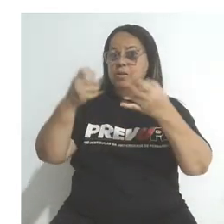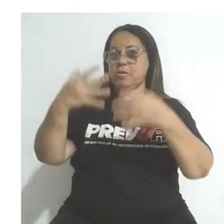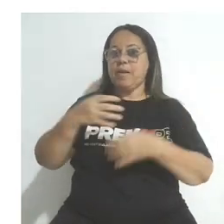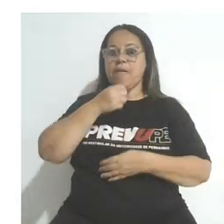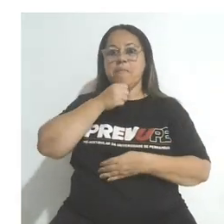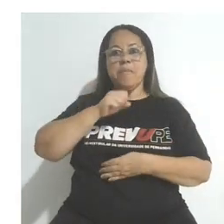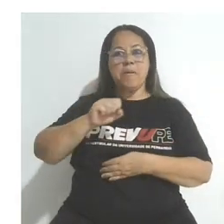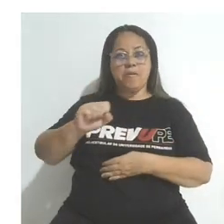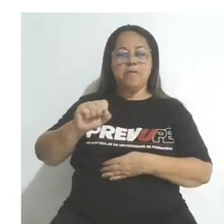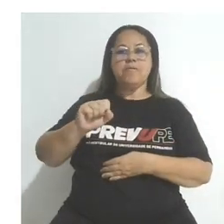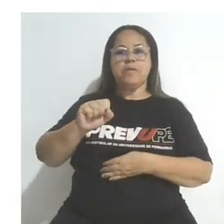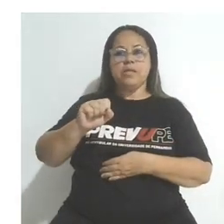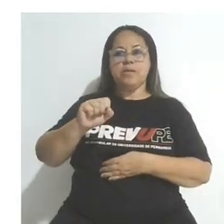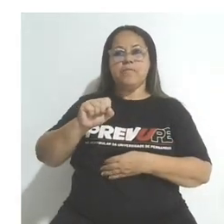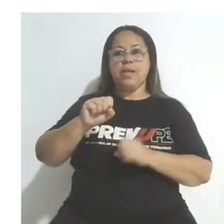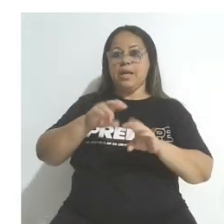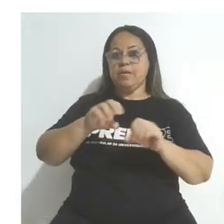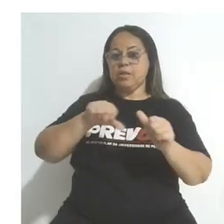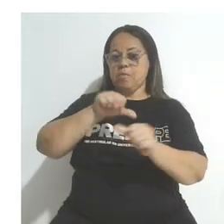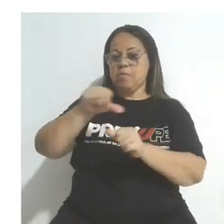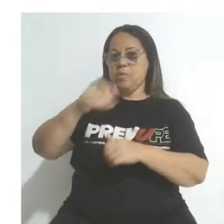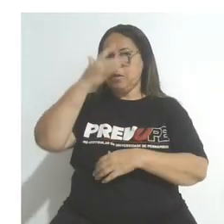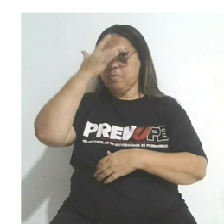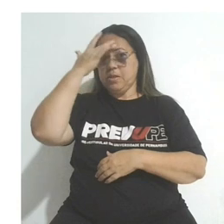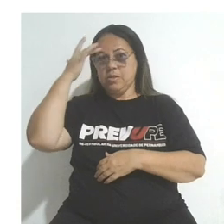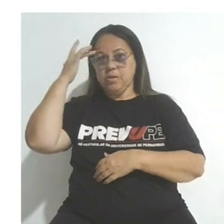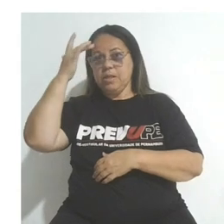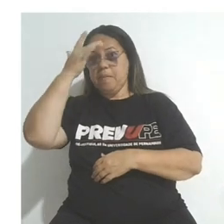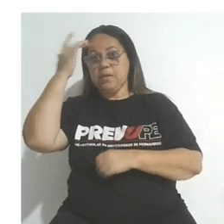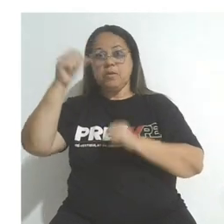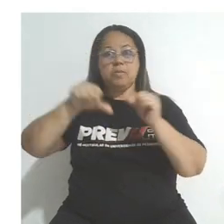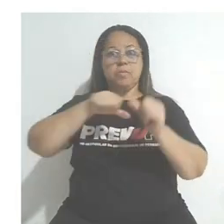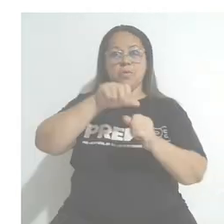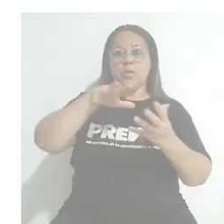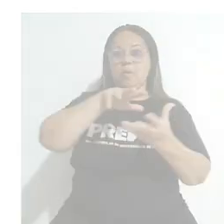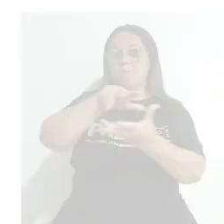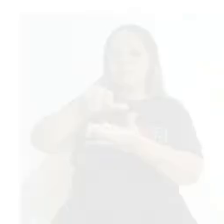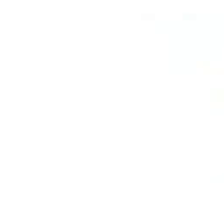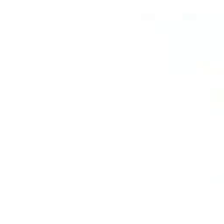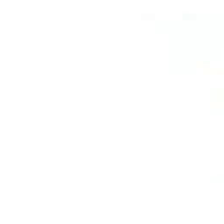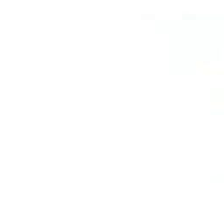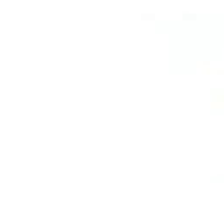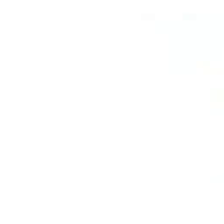como dizia Paulo Freire, a educação muda pessoas e pessoas mudam o mundo.